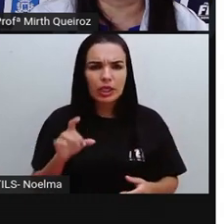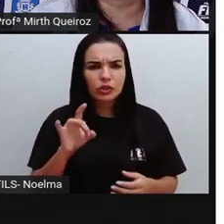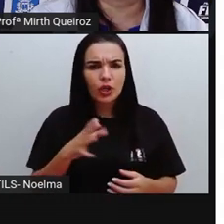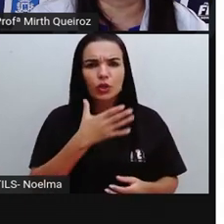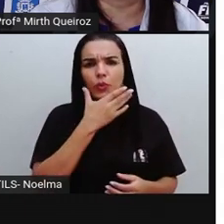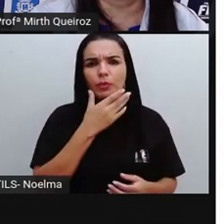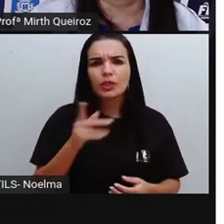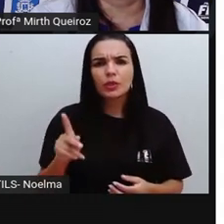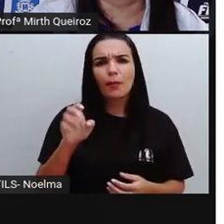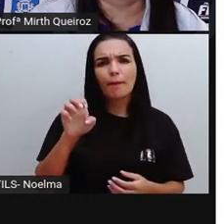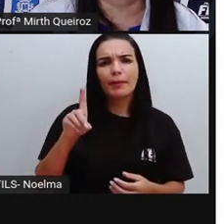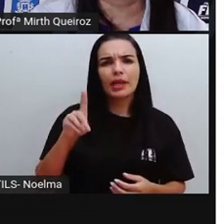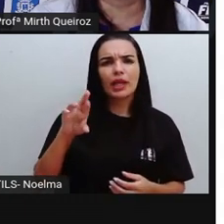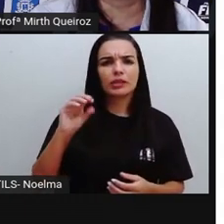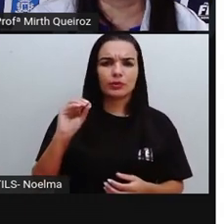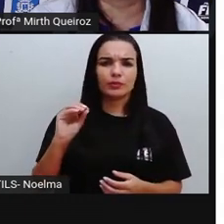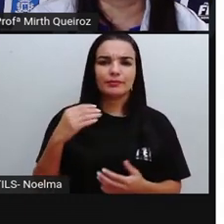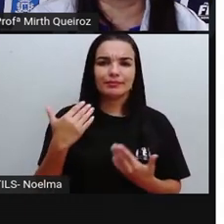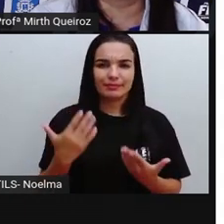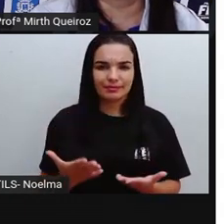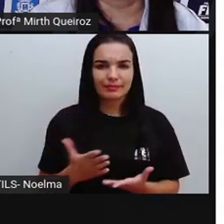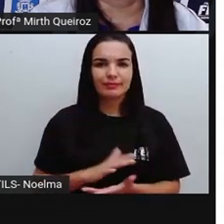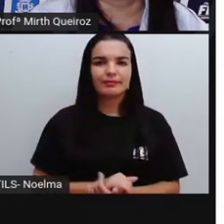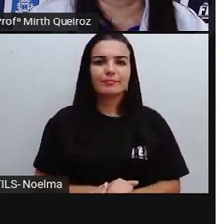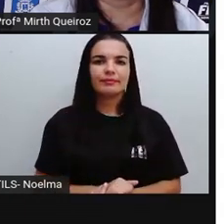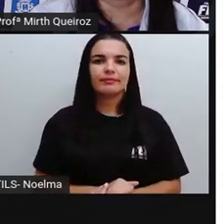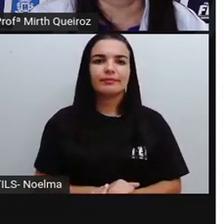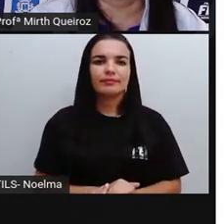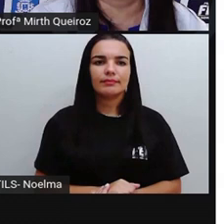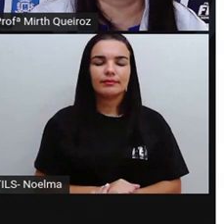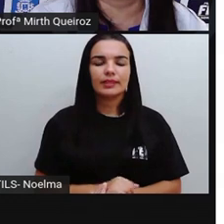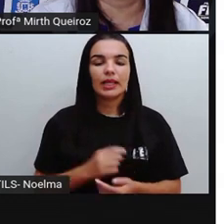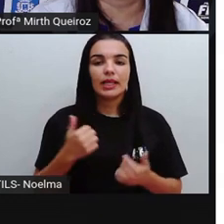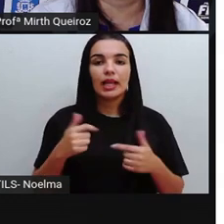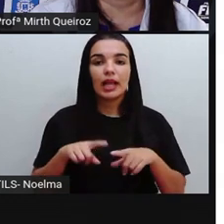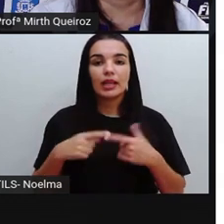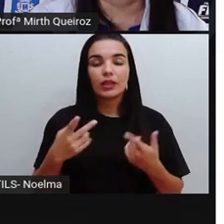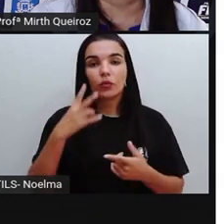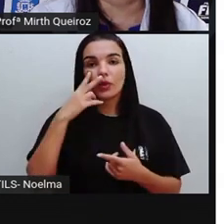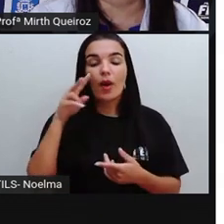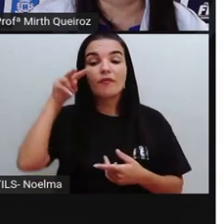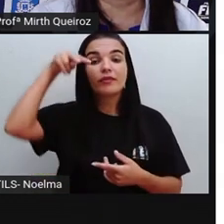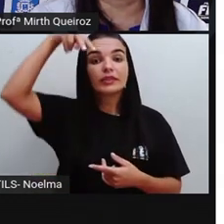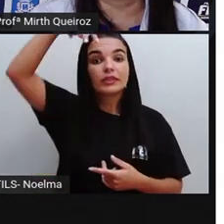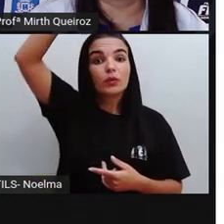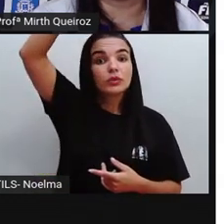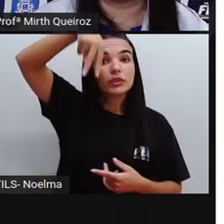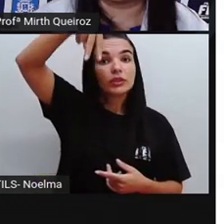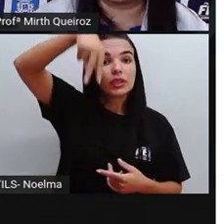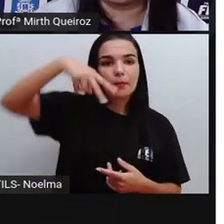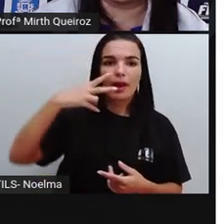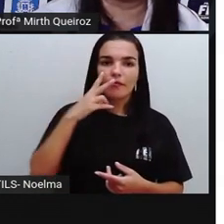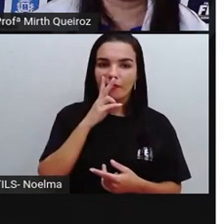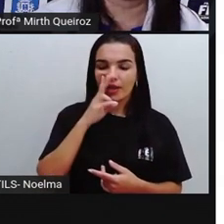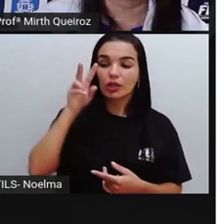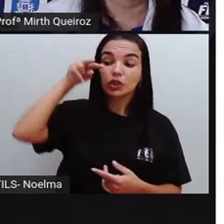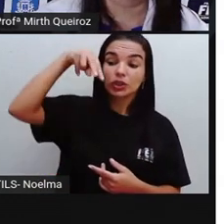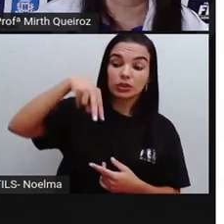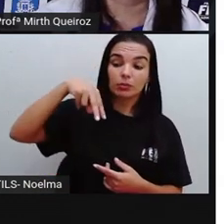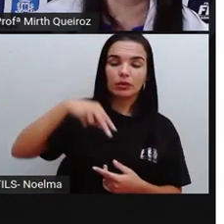na carteira desse aluno da frente, né? Só Pedro e esse aluno se encontram aí com esse material.